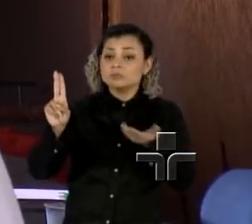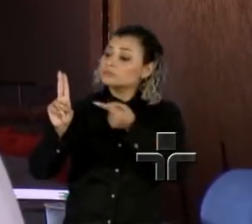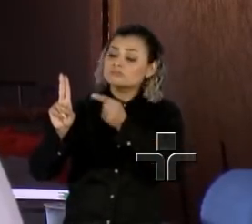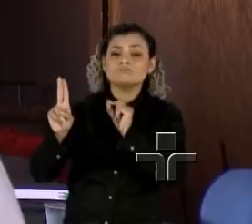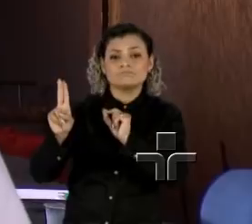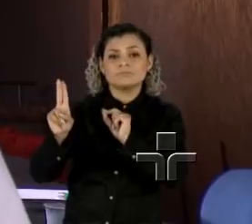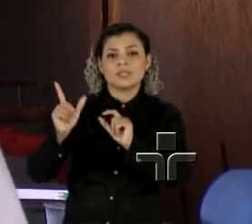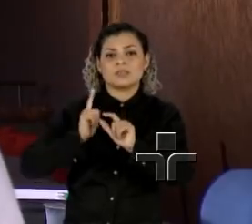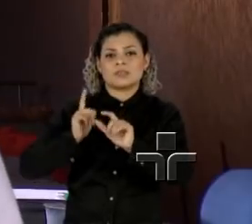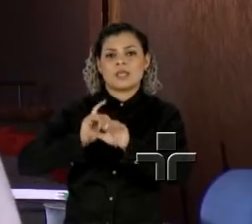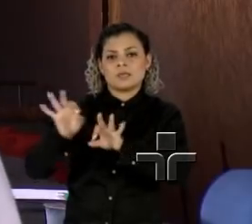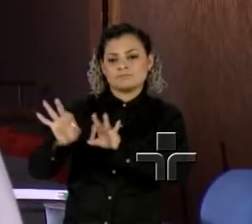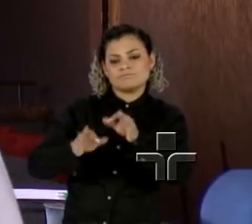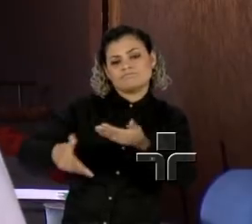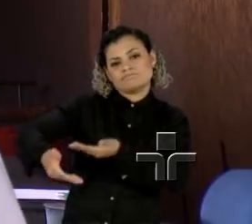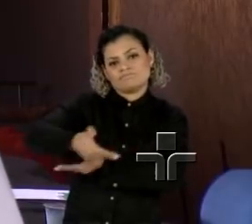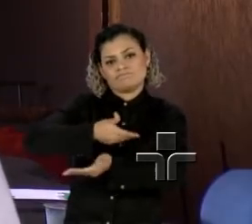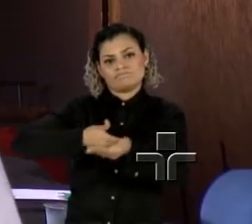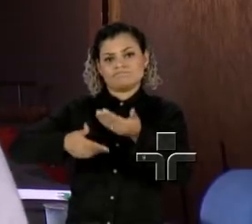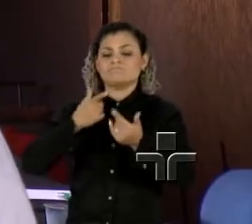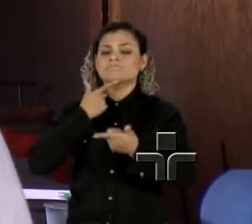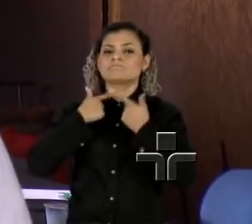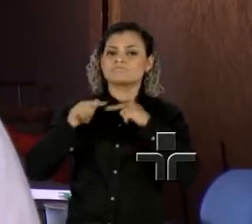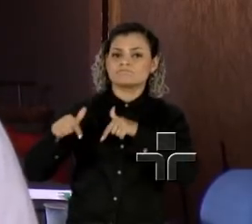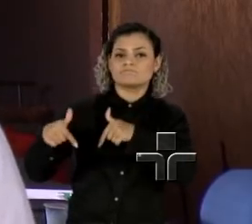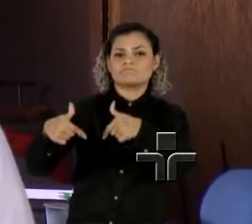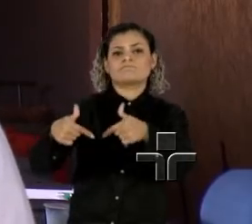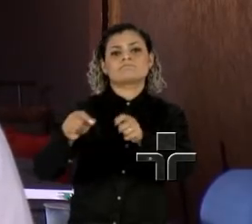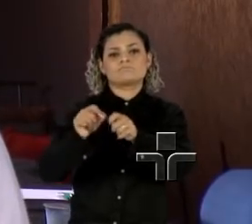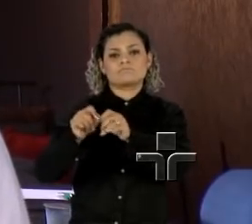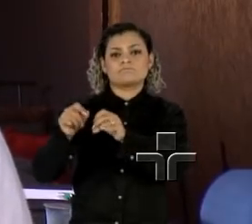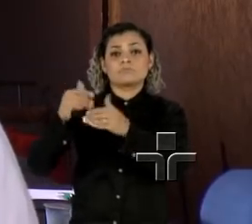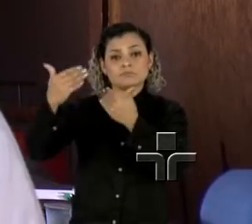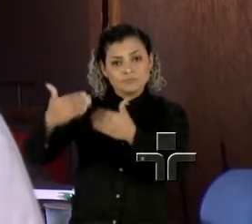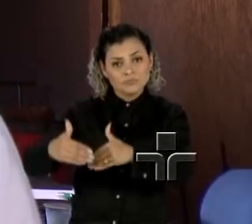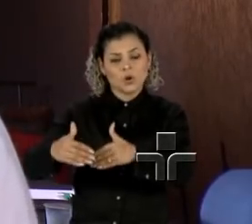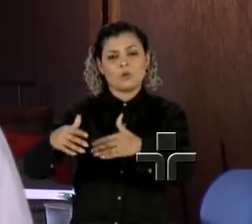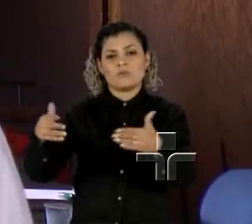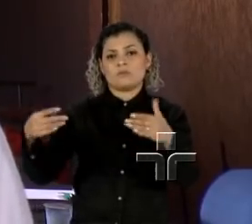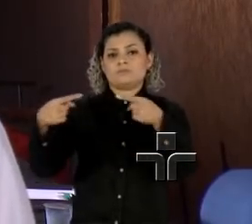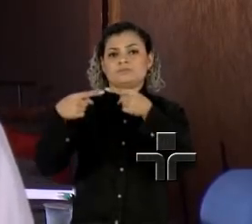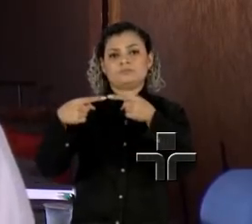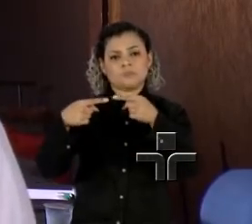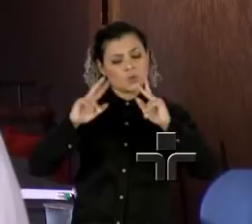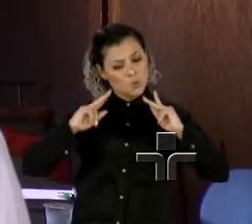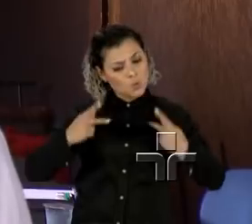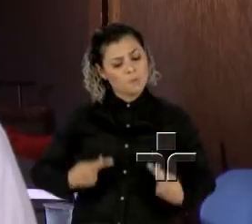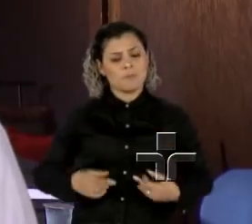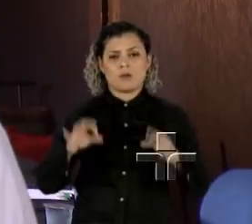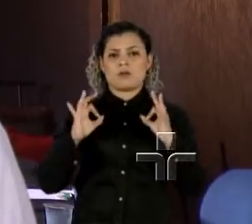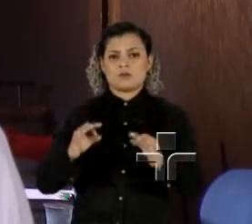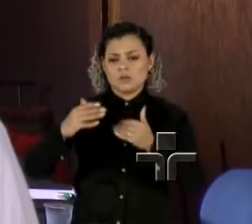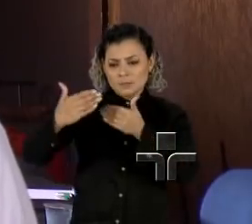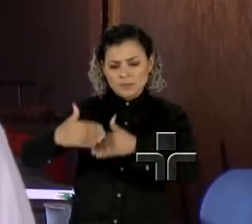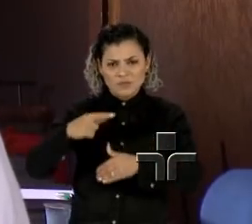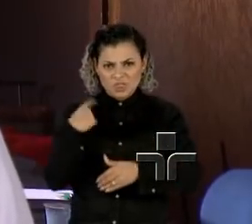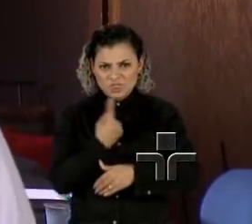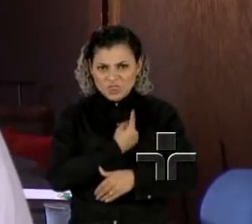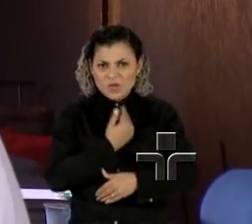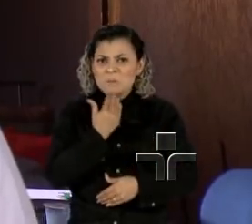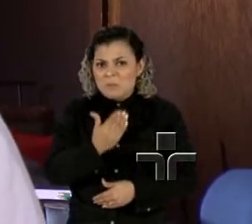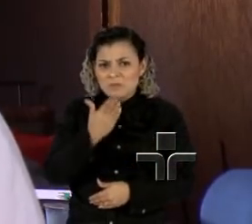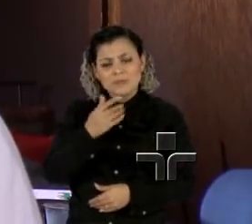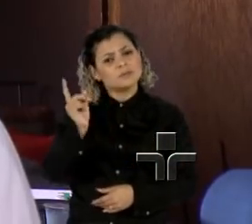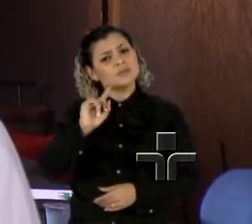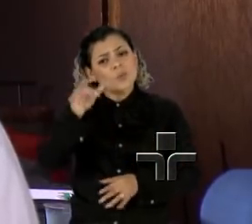essa proatividade, esse desejo de ter um processo que seja humano. Nós não reivindicamos nada